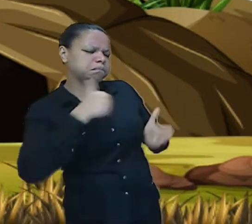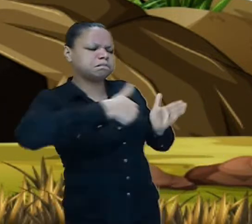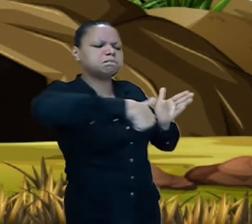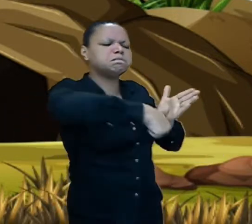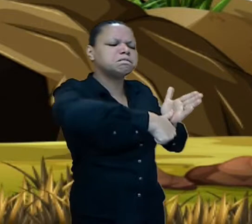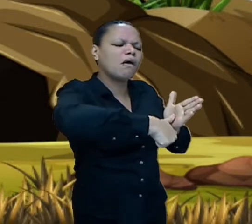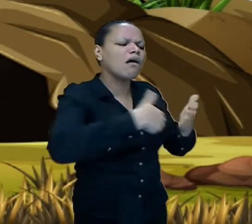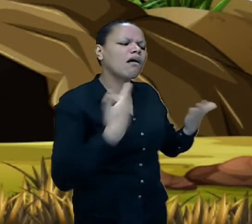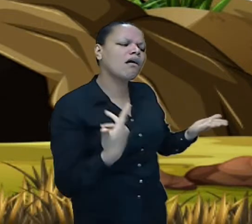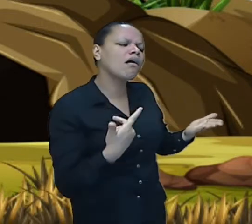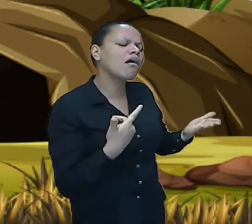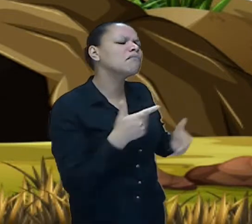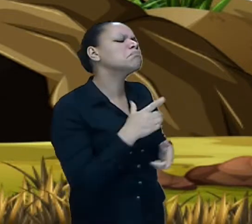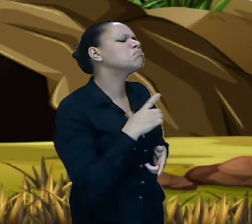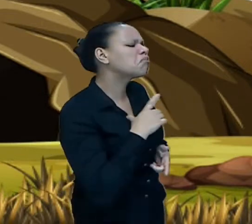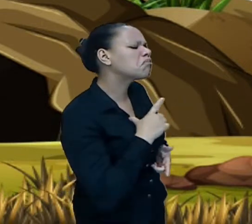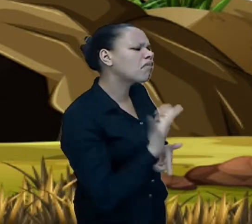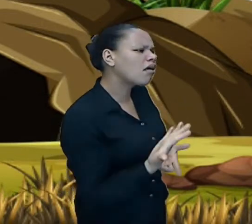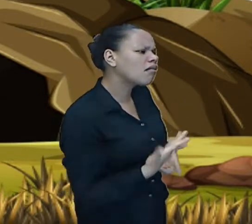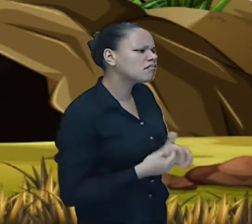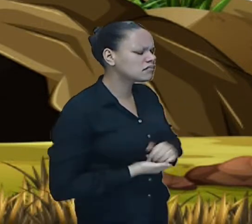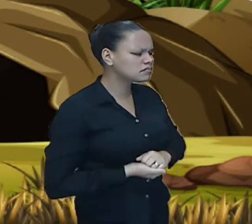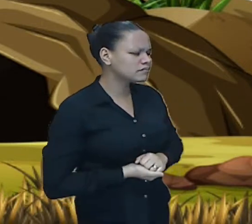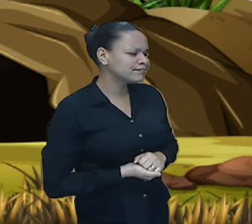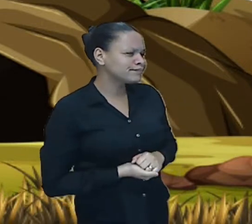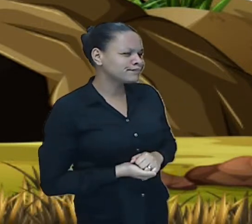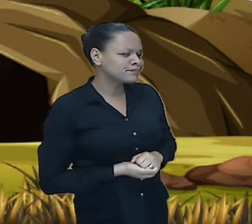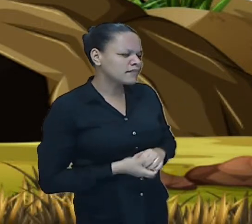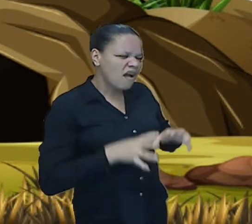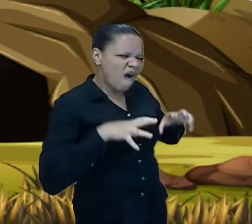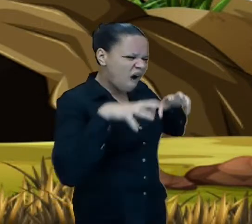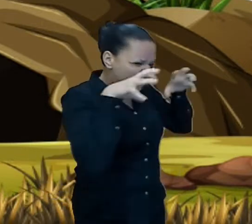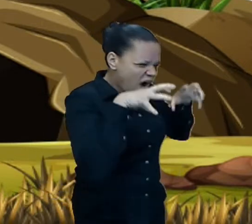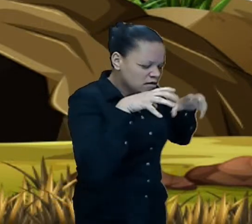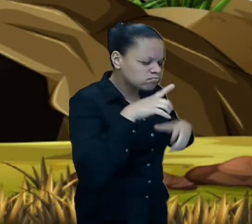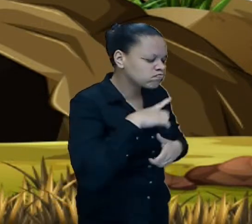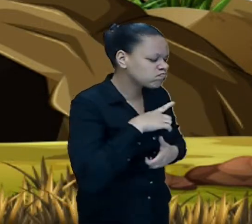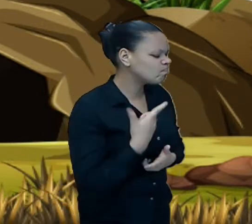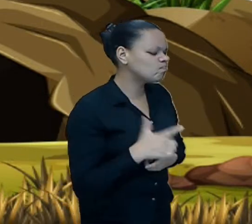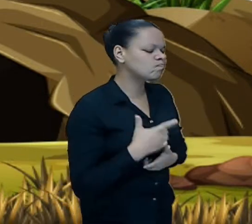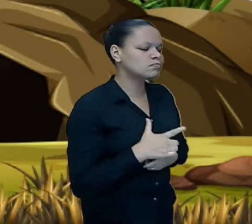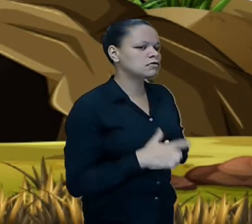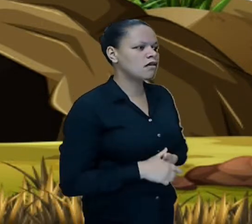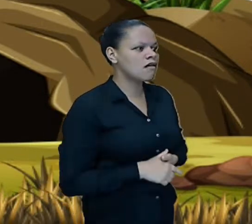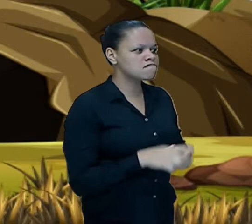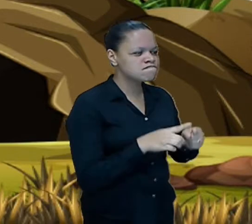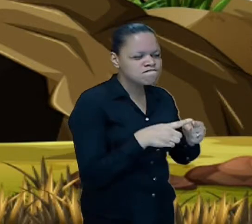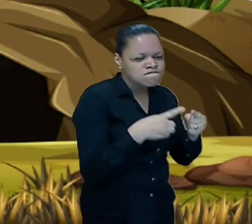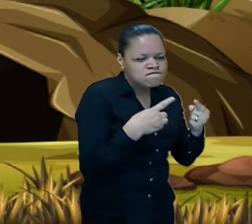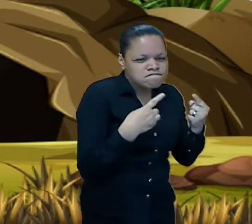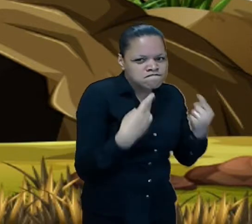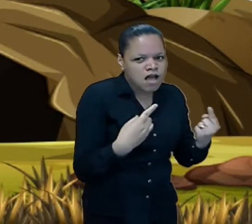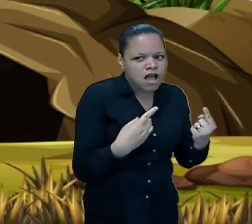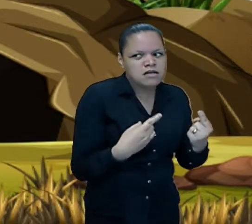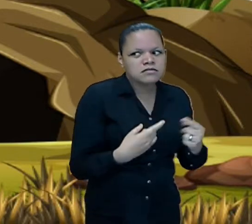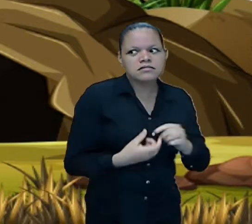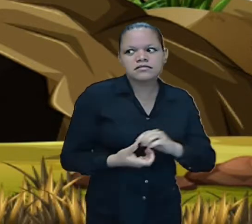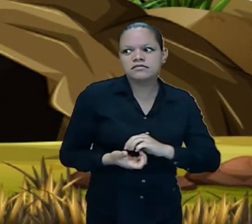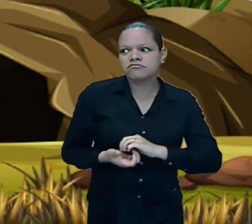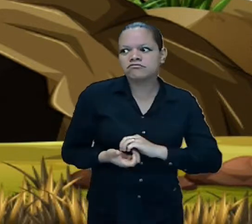O monstro não tinha nada disso mas ele tinha uma coisa muito melhor